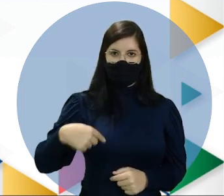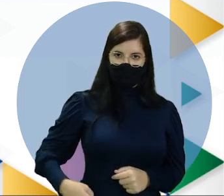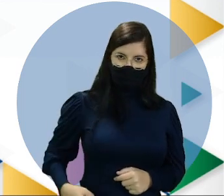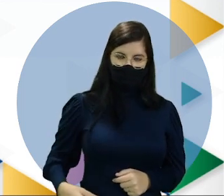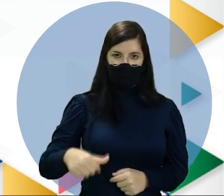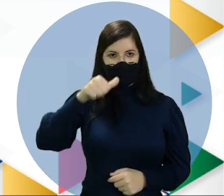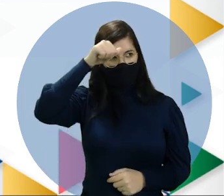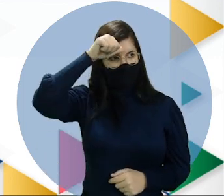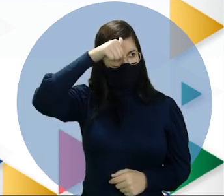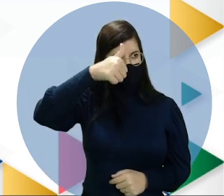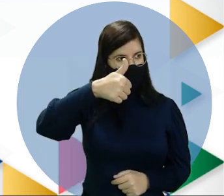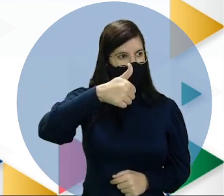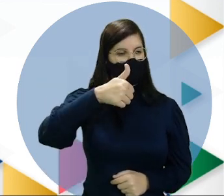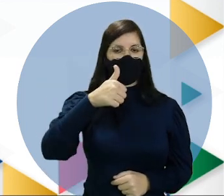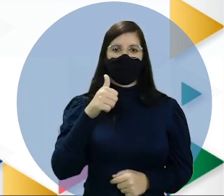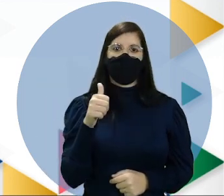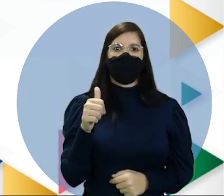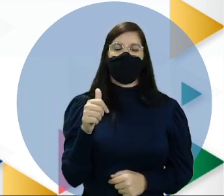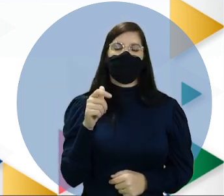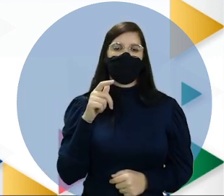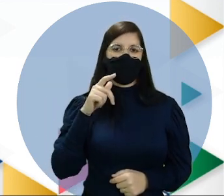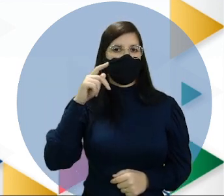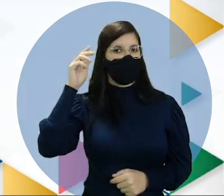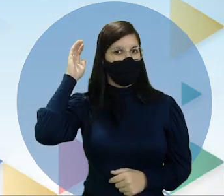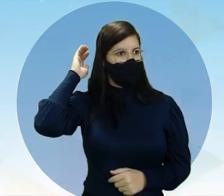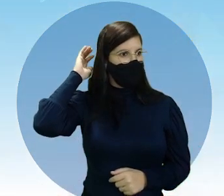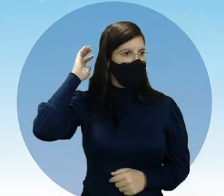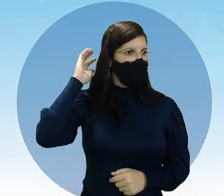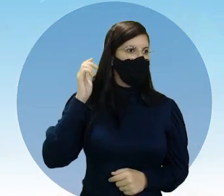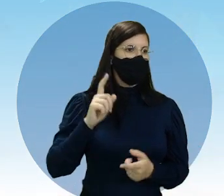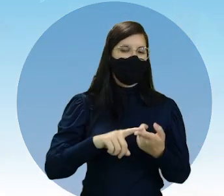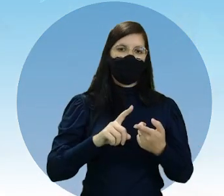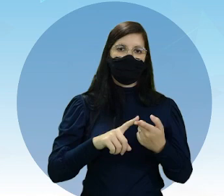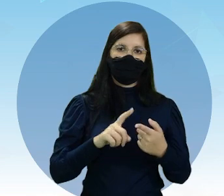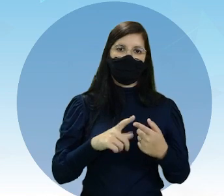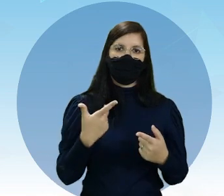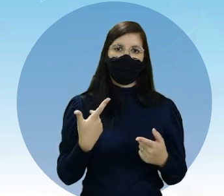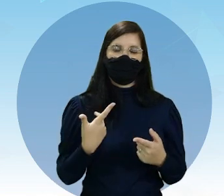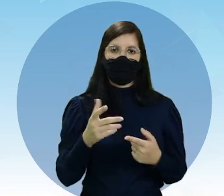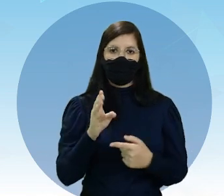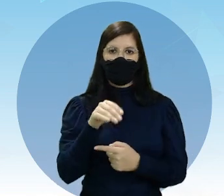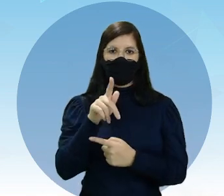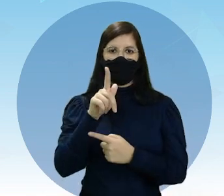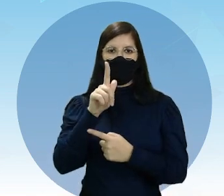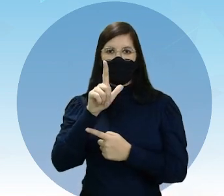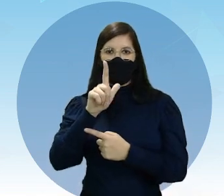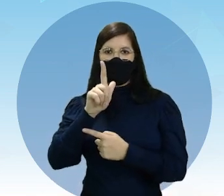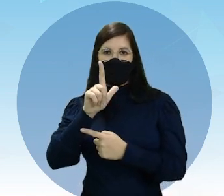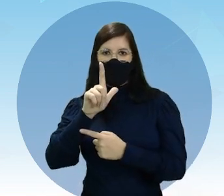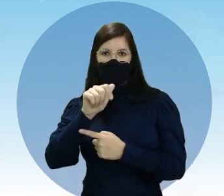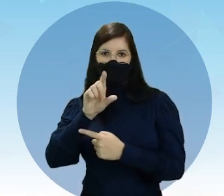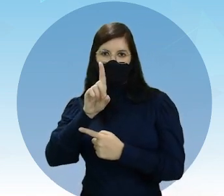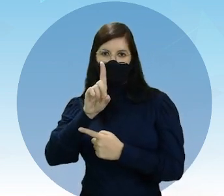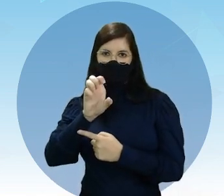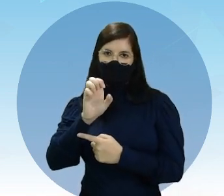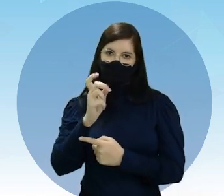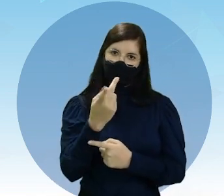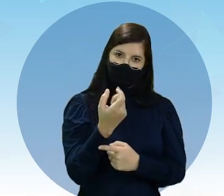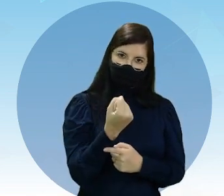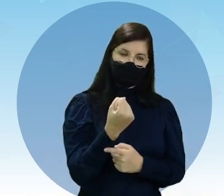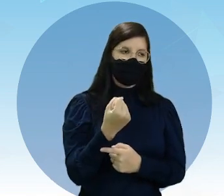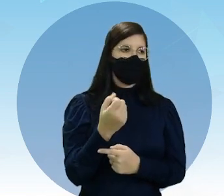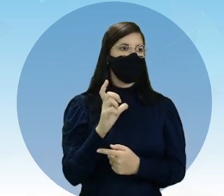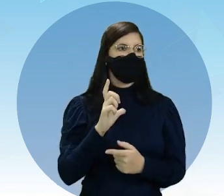para a Índia, também para o Paquistão e para a Bangladesh. Bom, quando se fala do